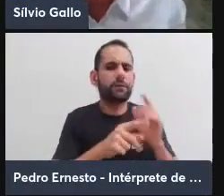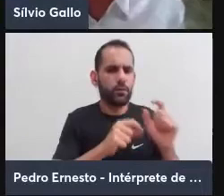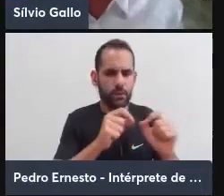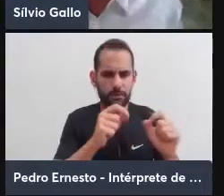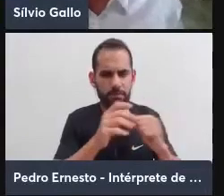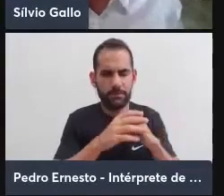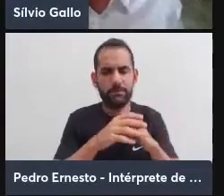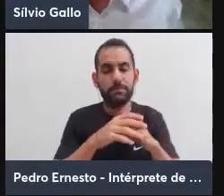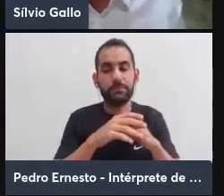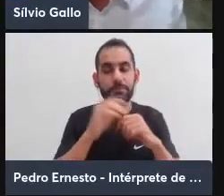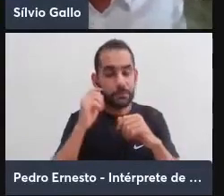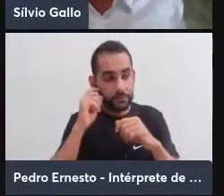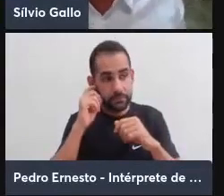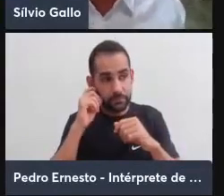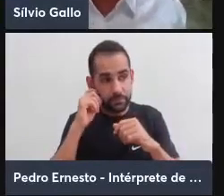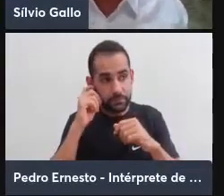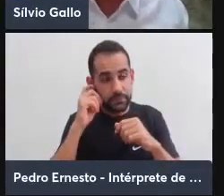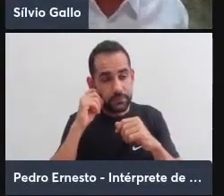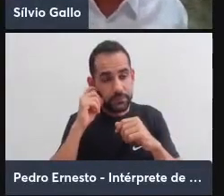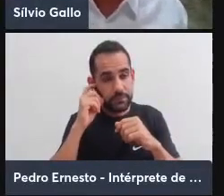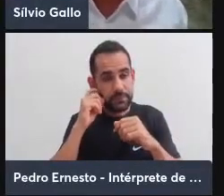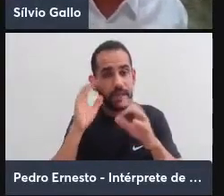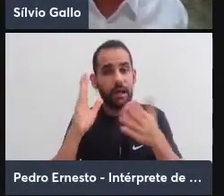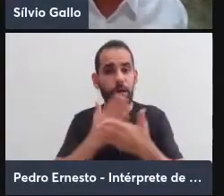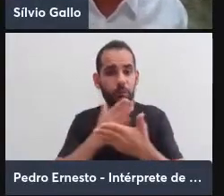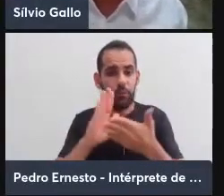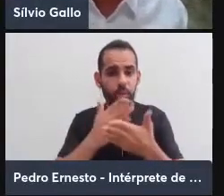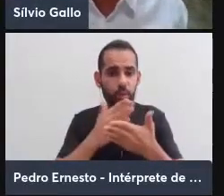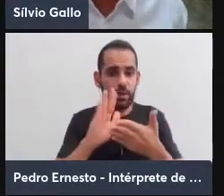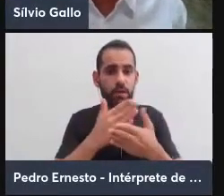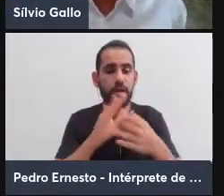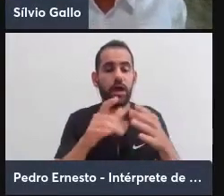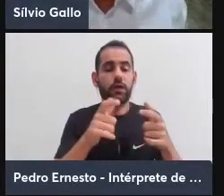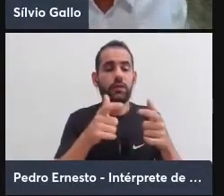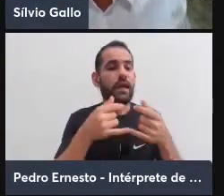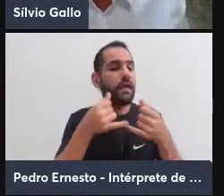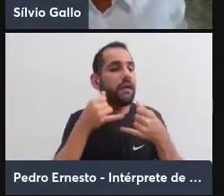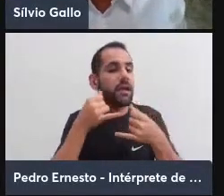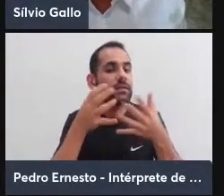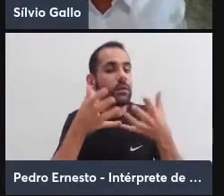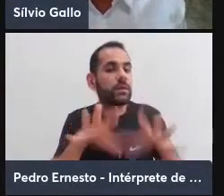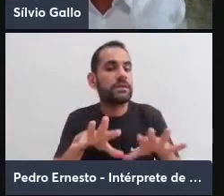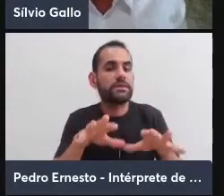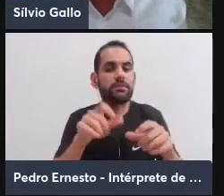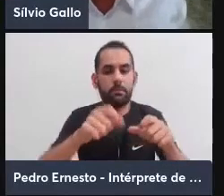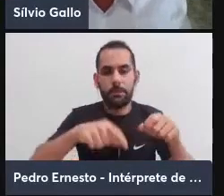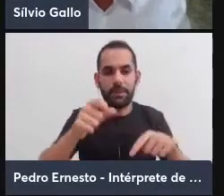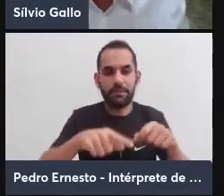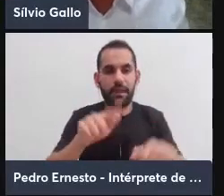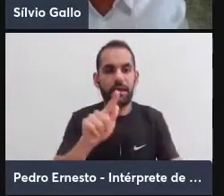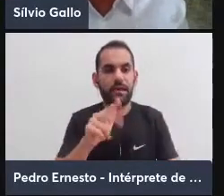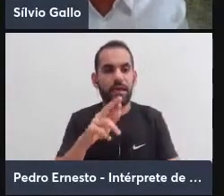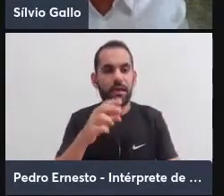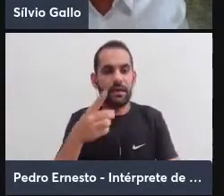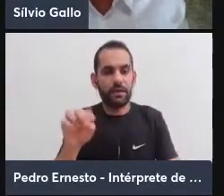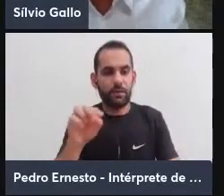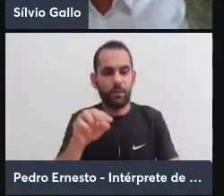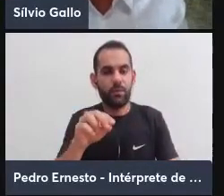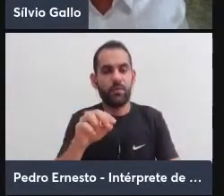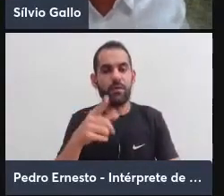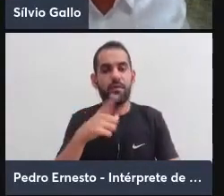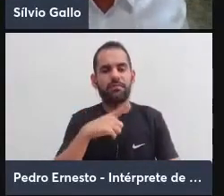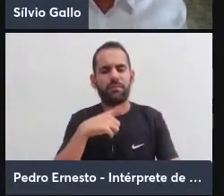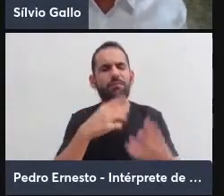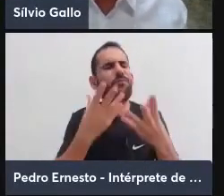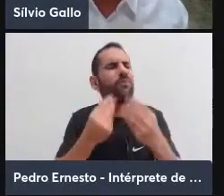Algumas comunidades se recusaram a plantar grãos. Por quê? Porque se eles plantassem grãos, eles iam ter excedentes